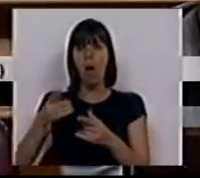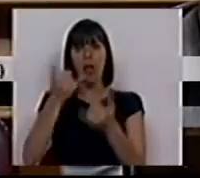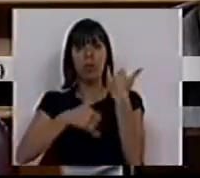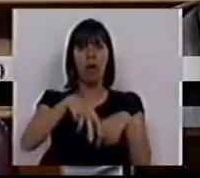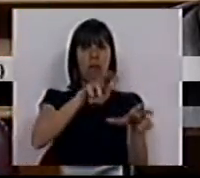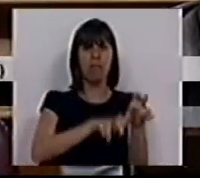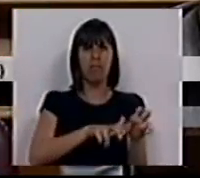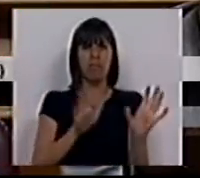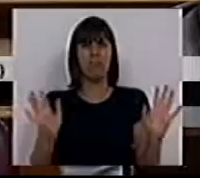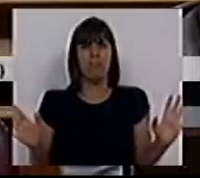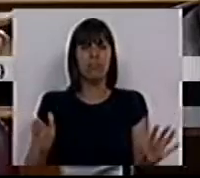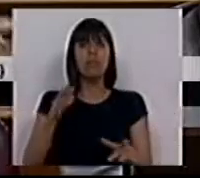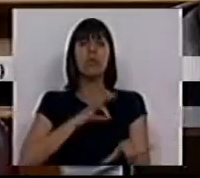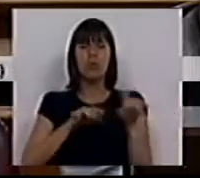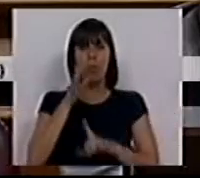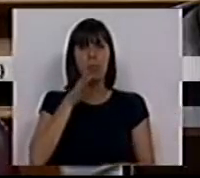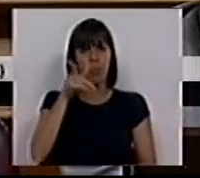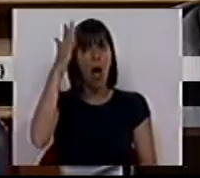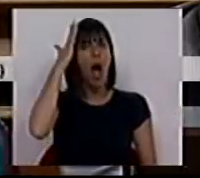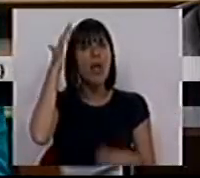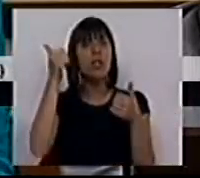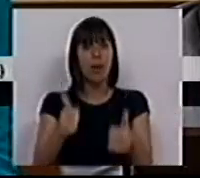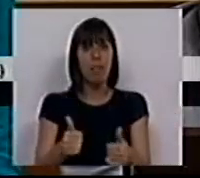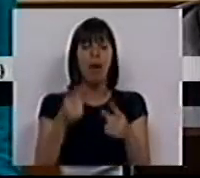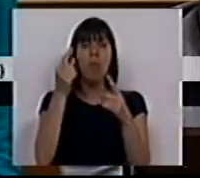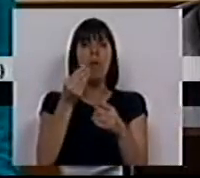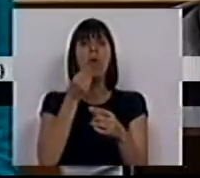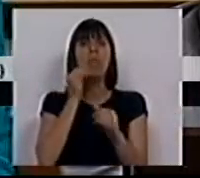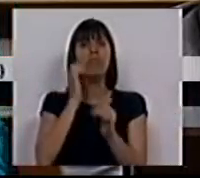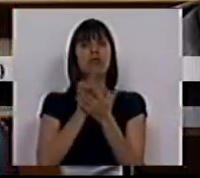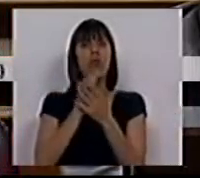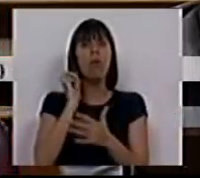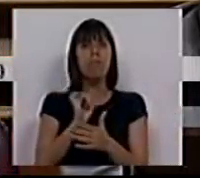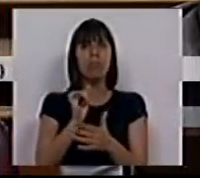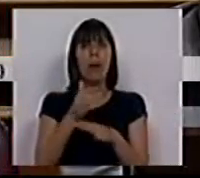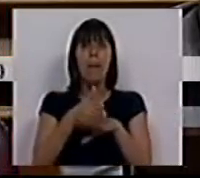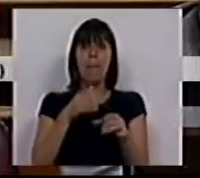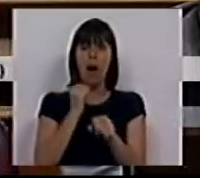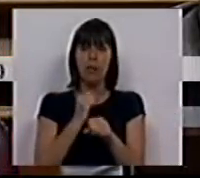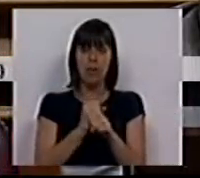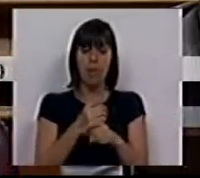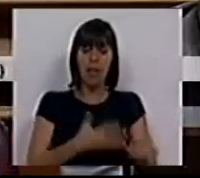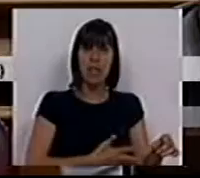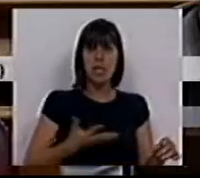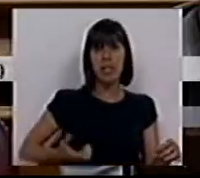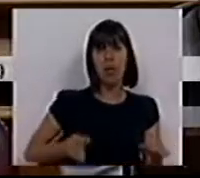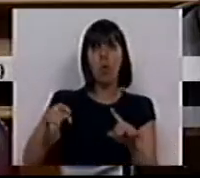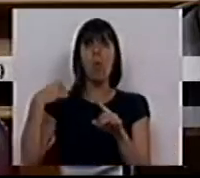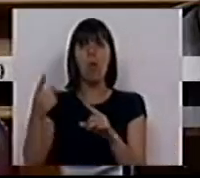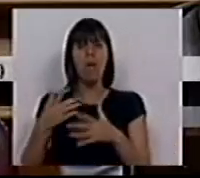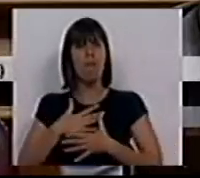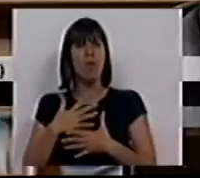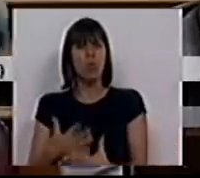ocupar o posto de trabalho? O Sr. Deputado acha bem que numa cantina seja parte o trabalho feito por desempregados e outra por